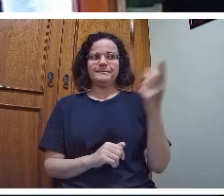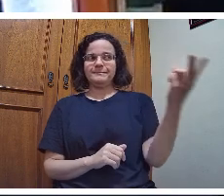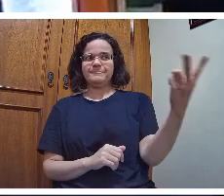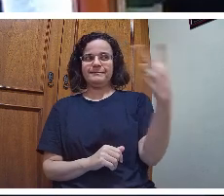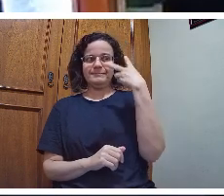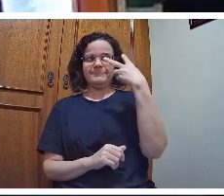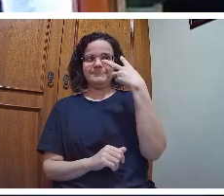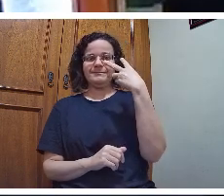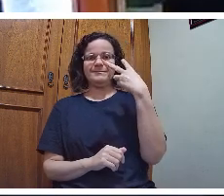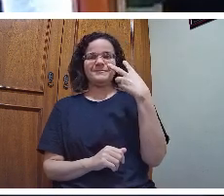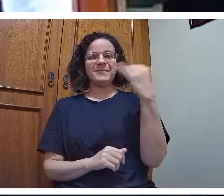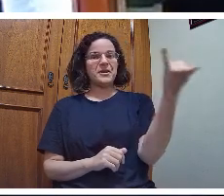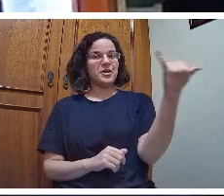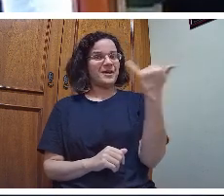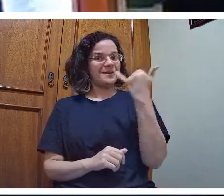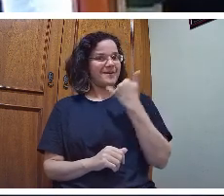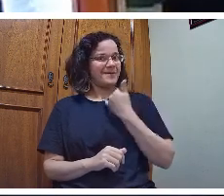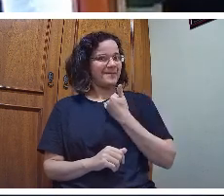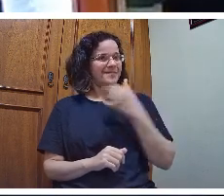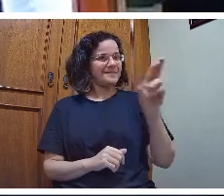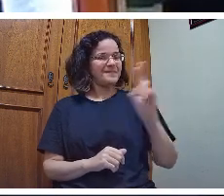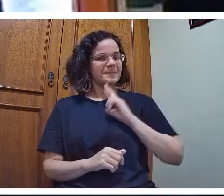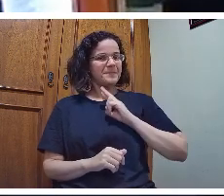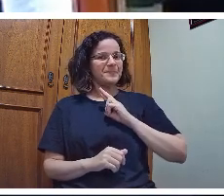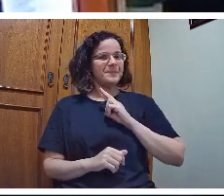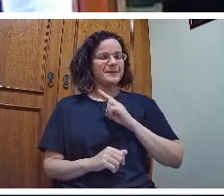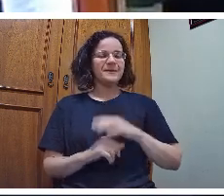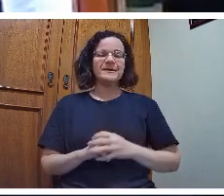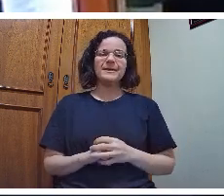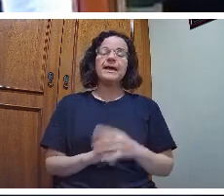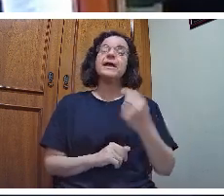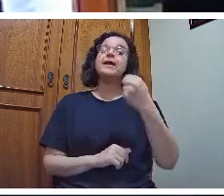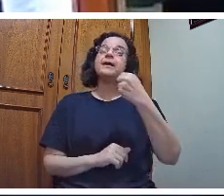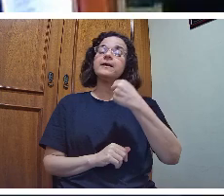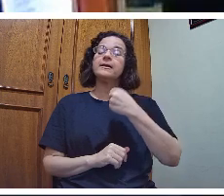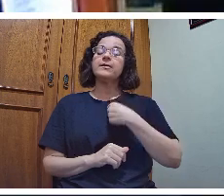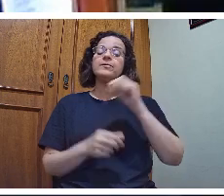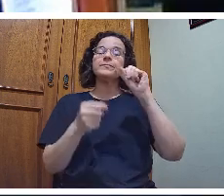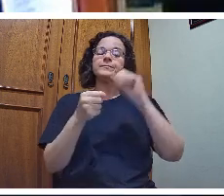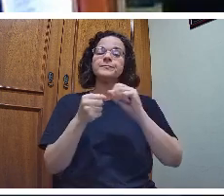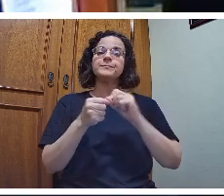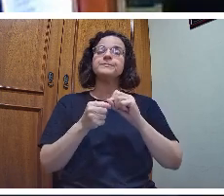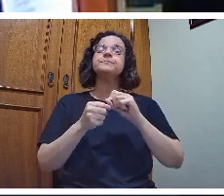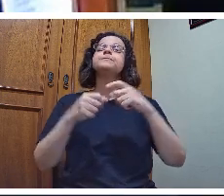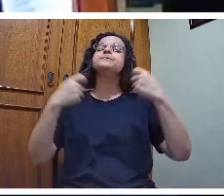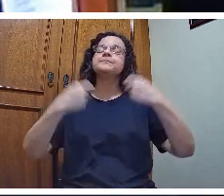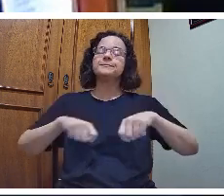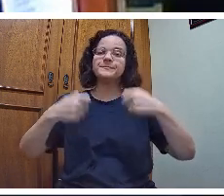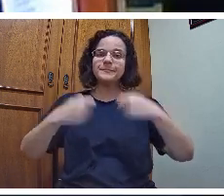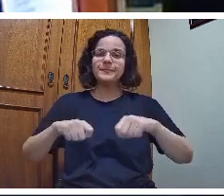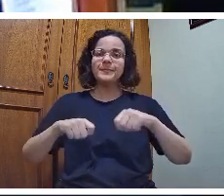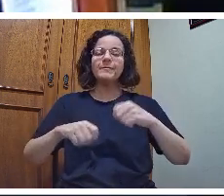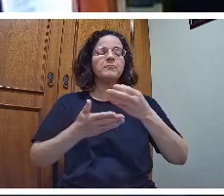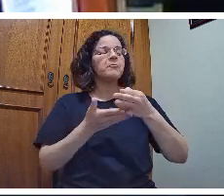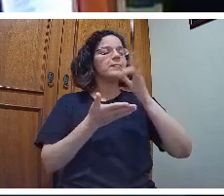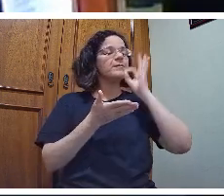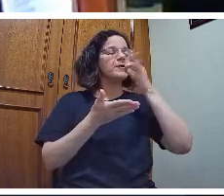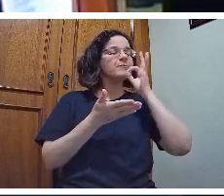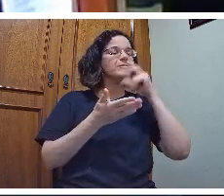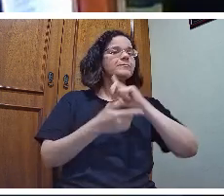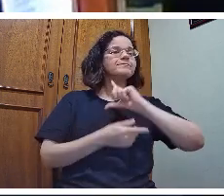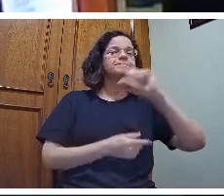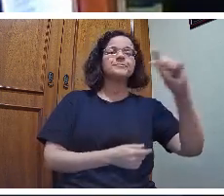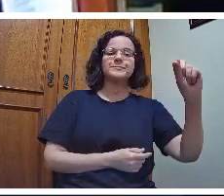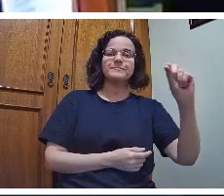Ele olhou para mim e disse o seguinte, Gasparin, eu fiz a minha parte. Foi tomar o resto do